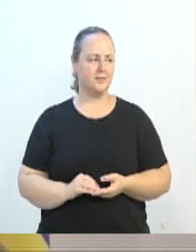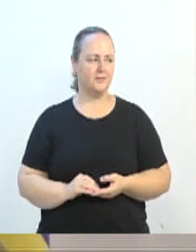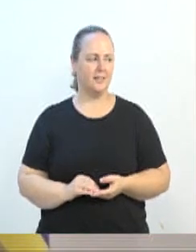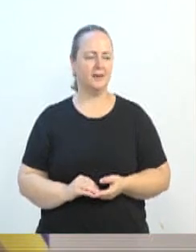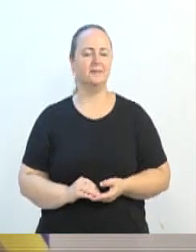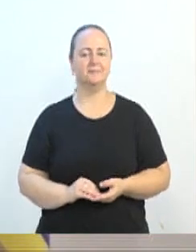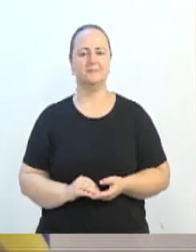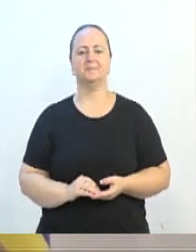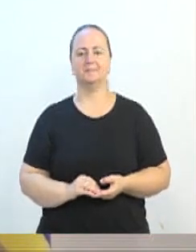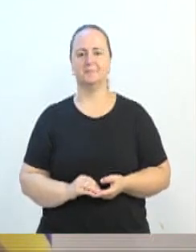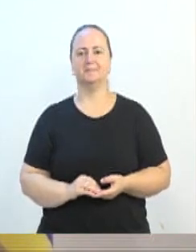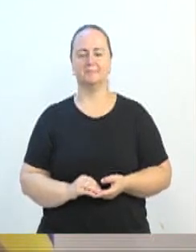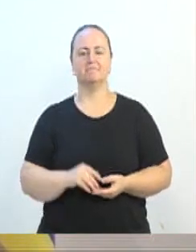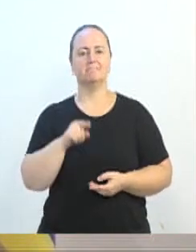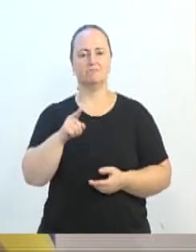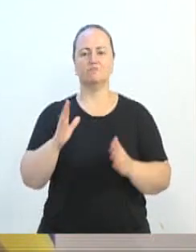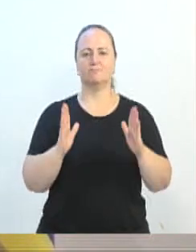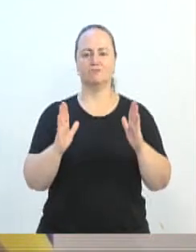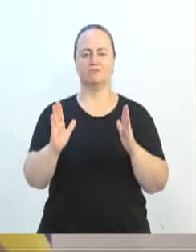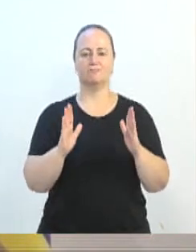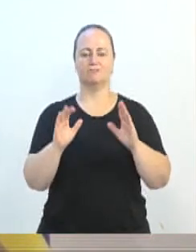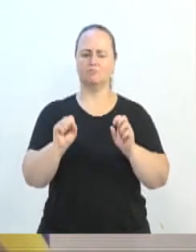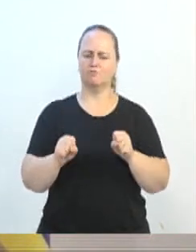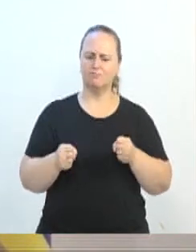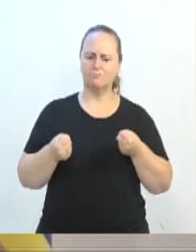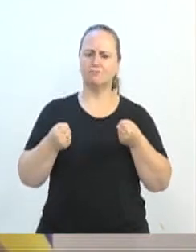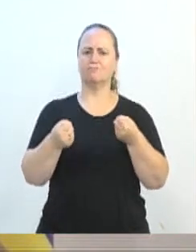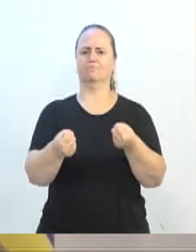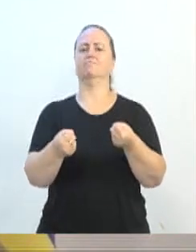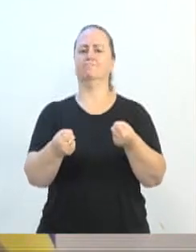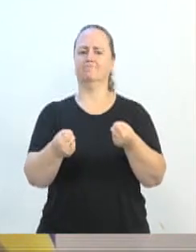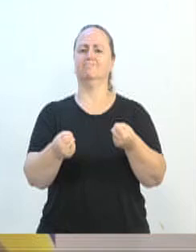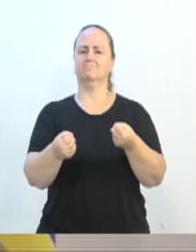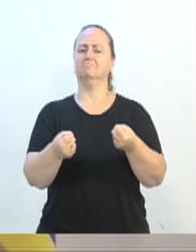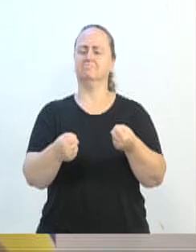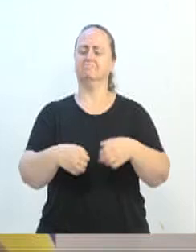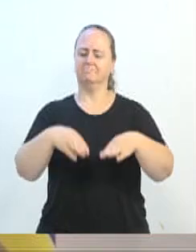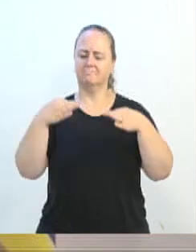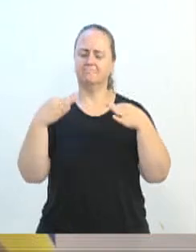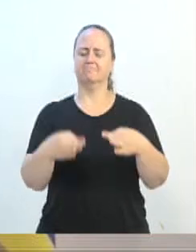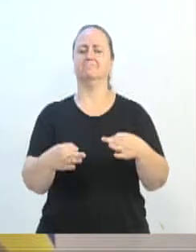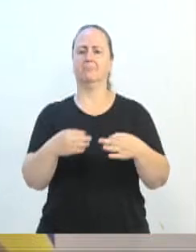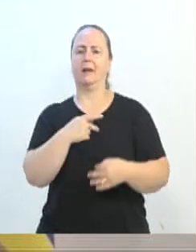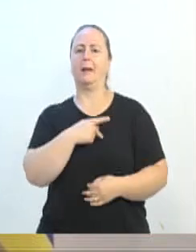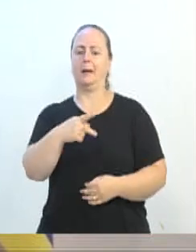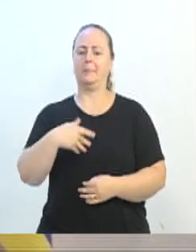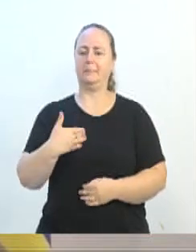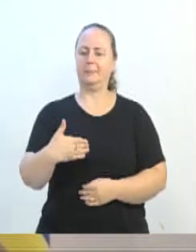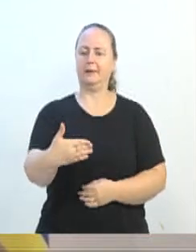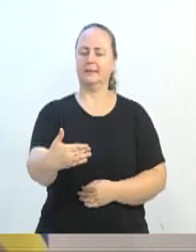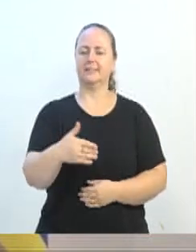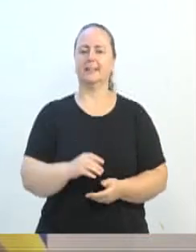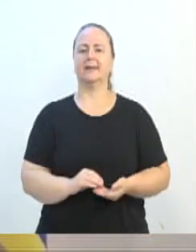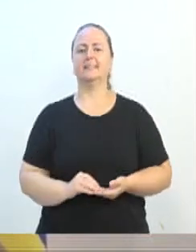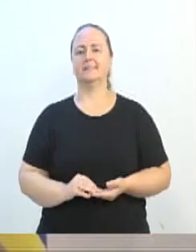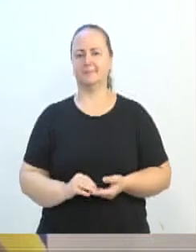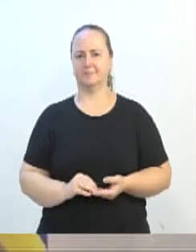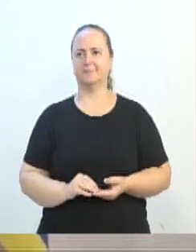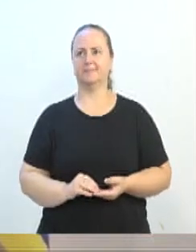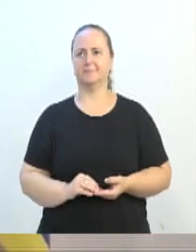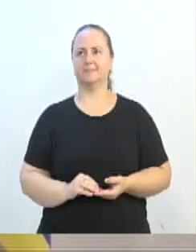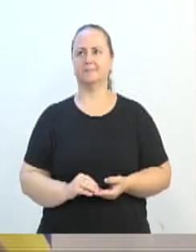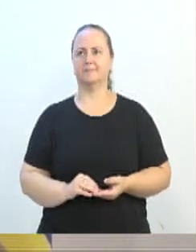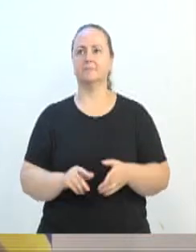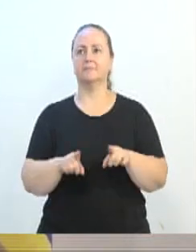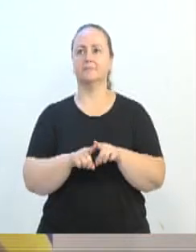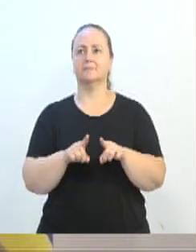se dedicar e vai ter uma profícua presidência e gestão à frente da Câmara de Vereadores de Blumenau. Na sua pessoa, cumprimento todos